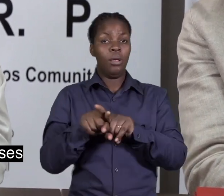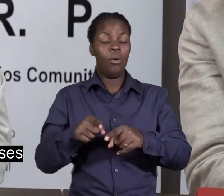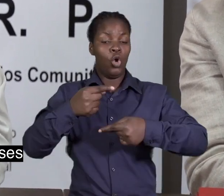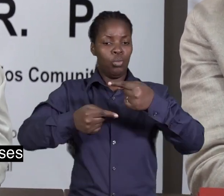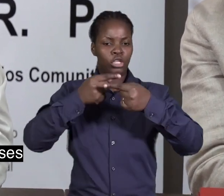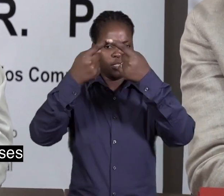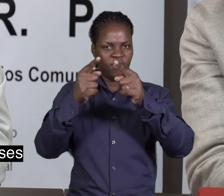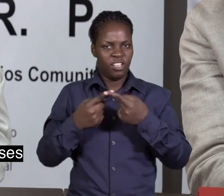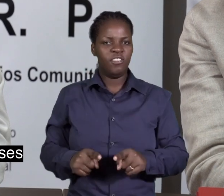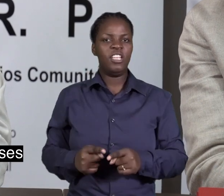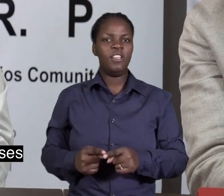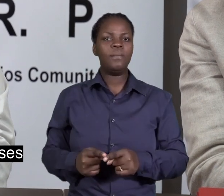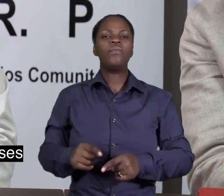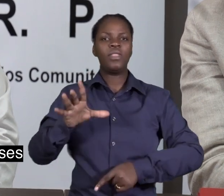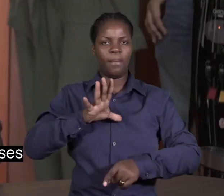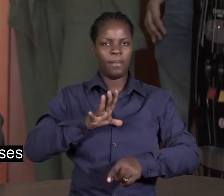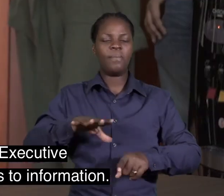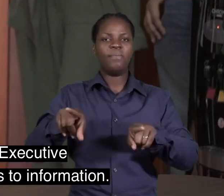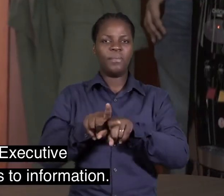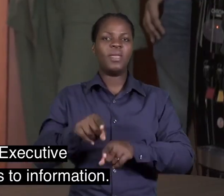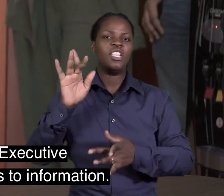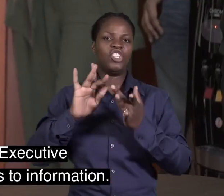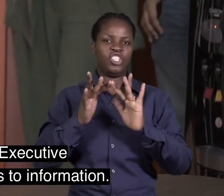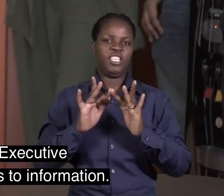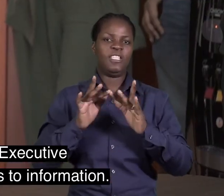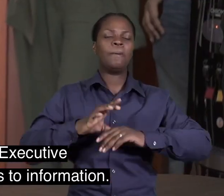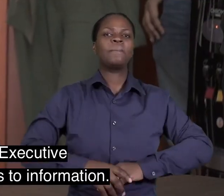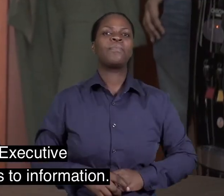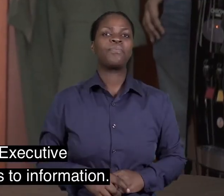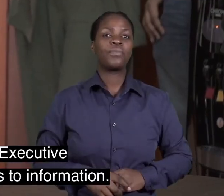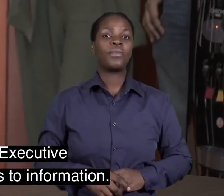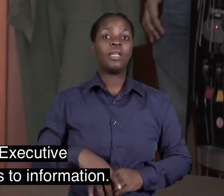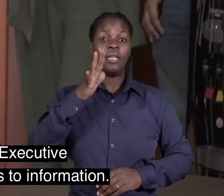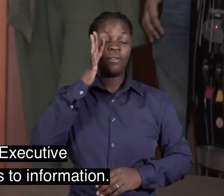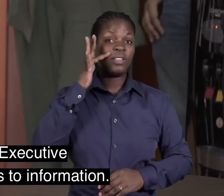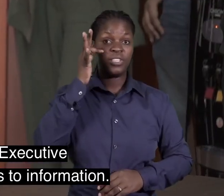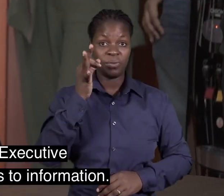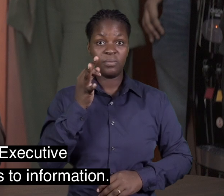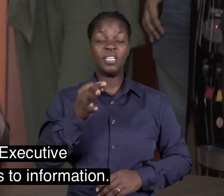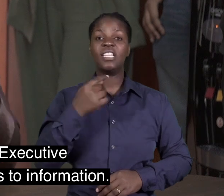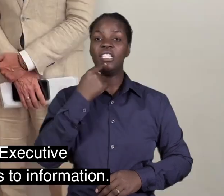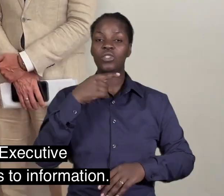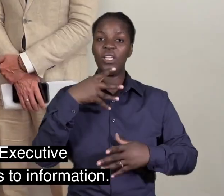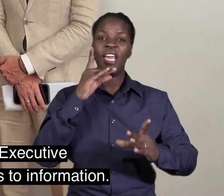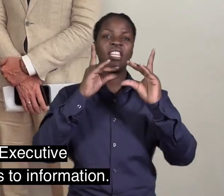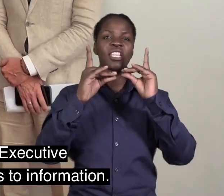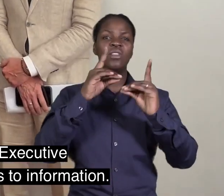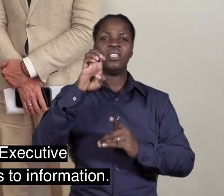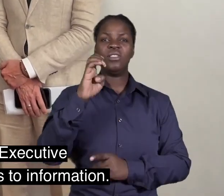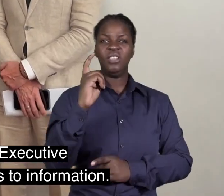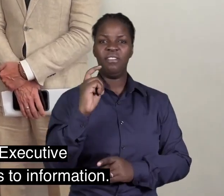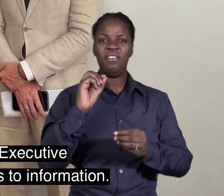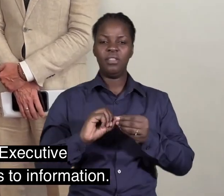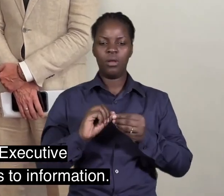internos da rádio também possam ser digitalizados. A inclusão, defende Feliz Mina Banzi, e o diretor executivo da TV Surdo, vai